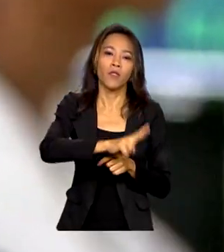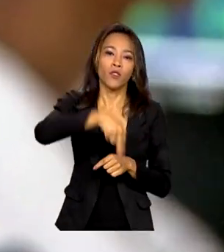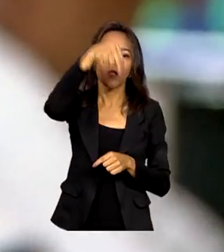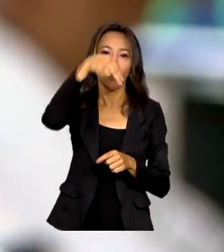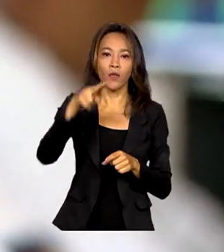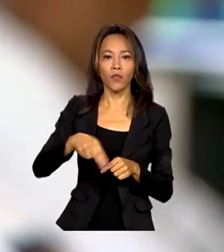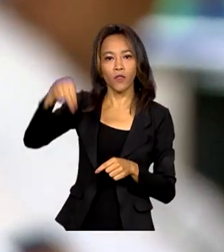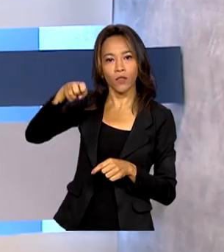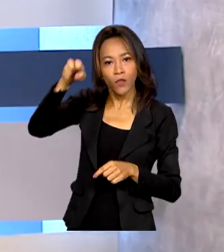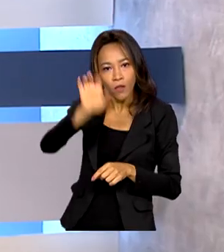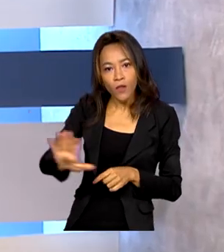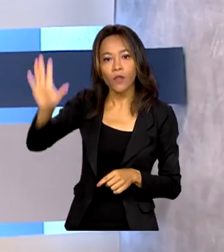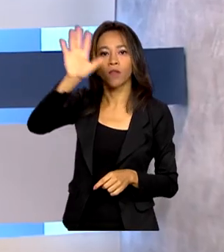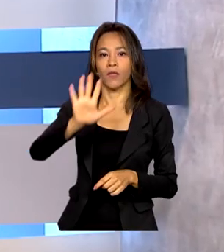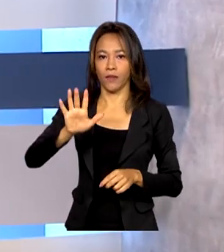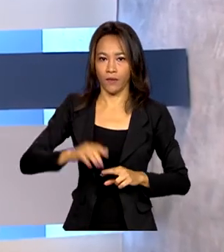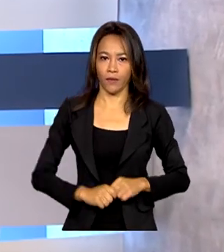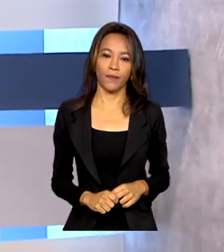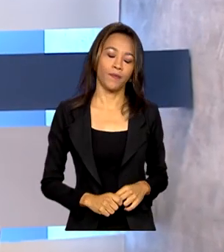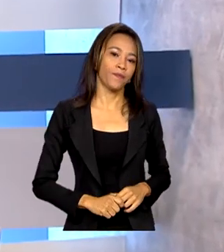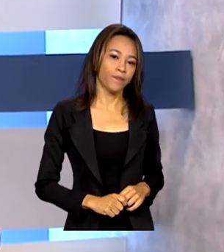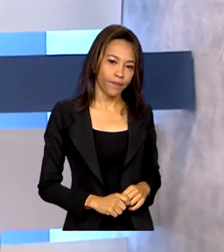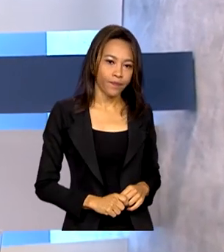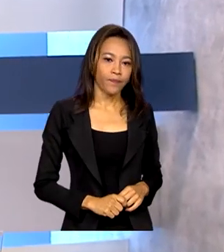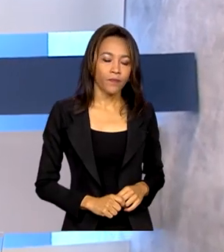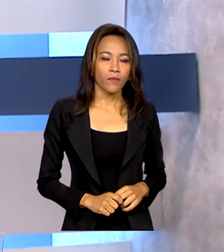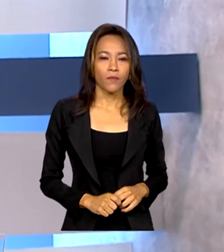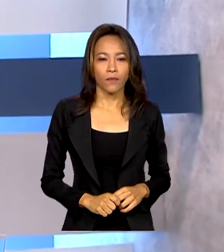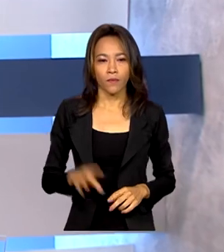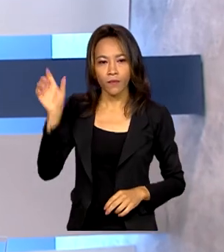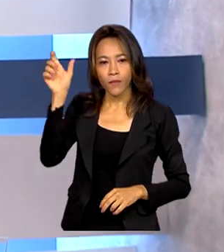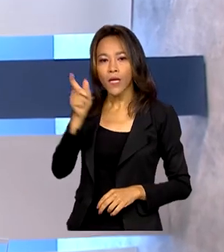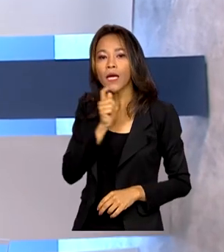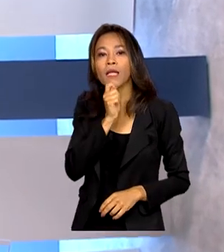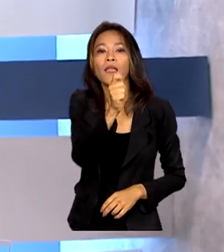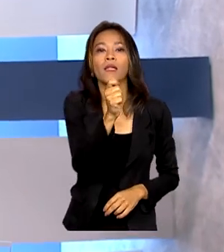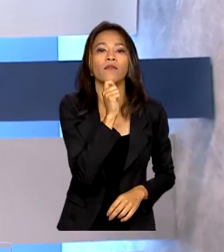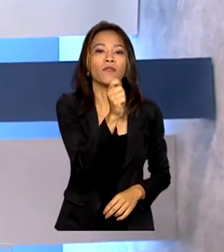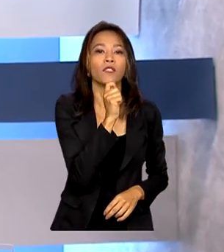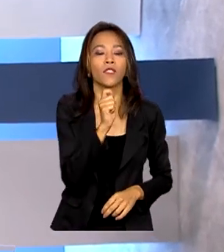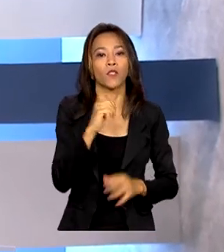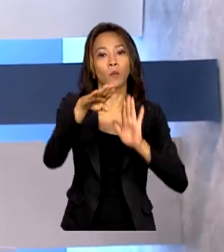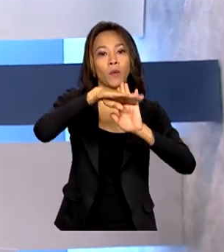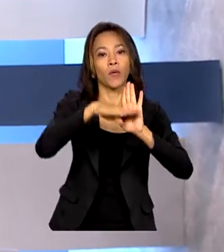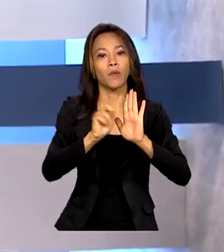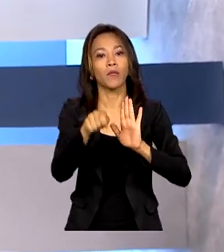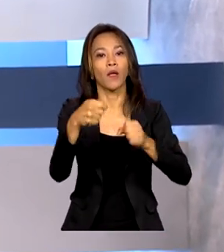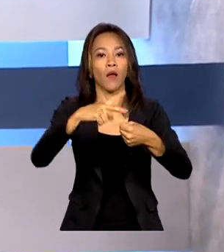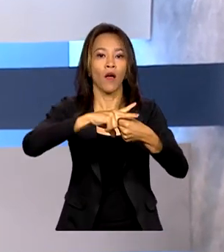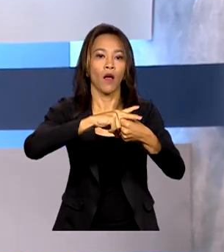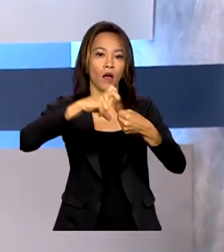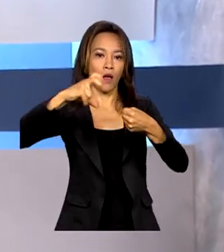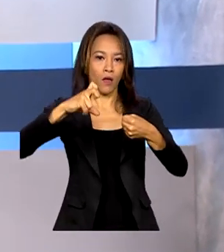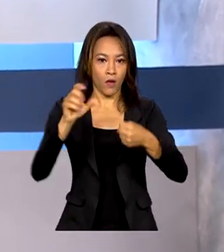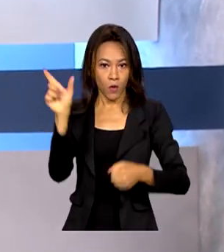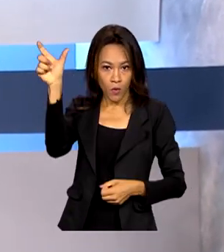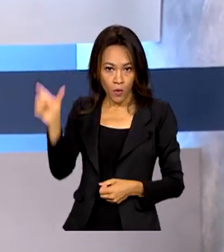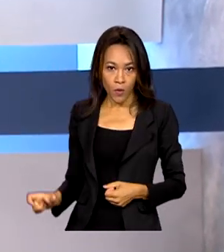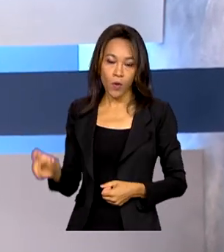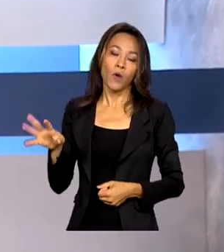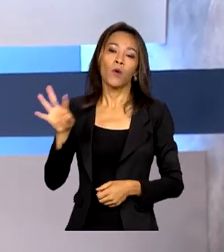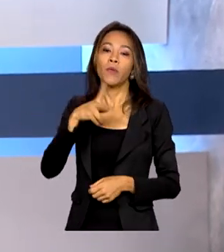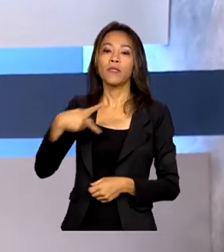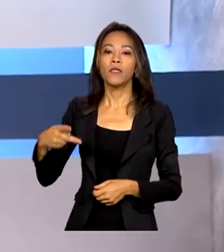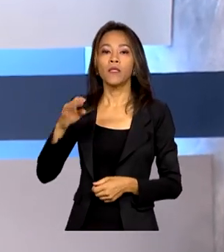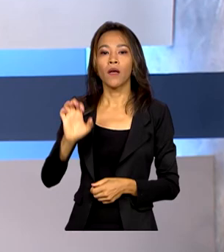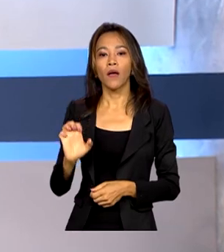e nordeste. Em entrevista ao programa de rádio A Voz do Brasil, o presidente da Embratur defendeu a